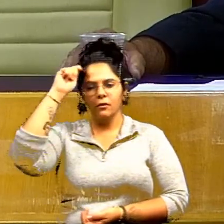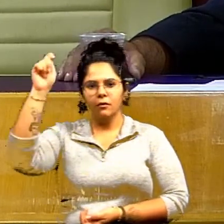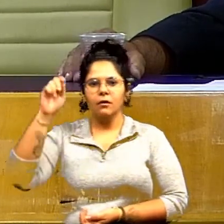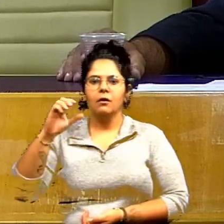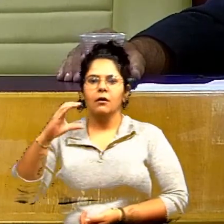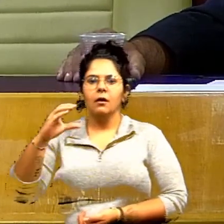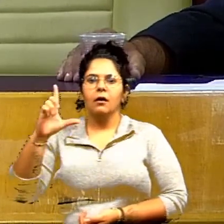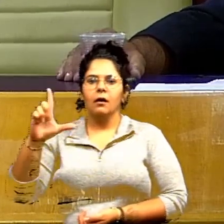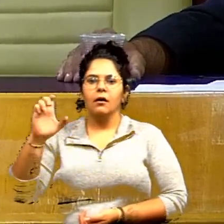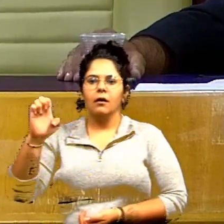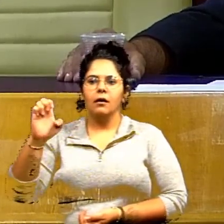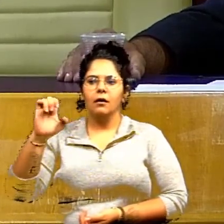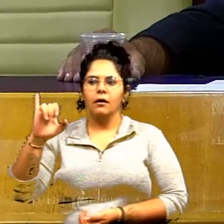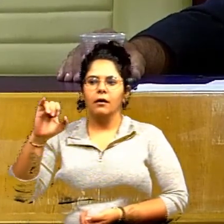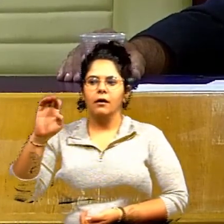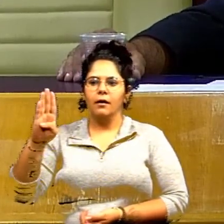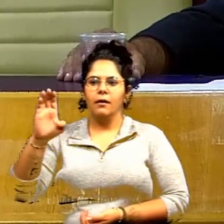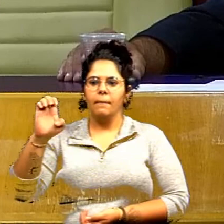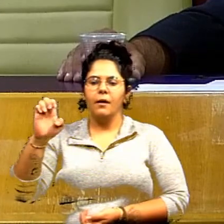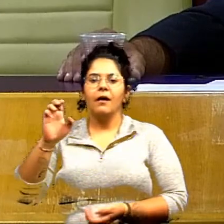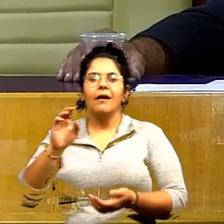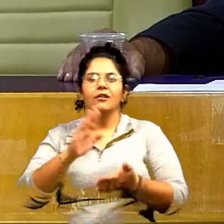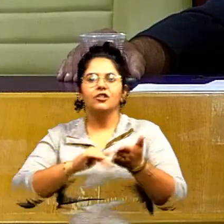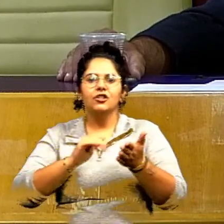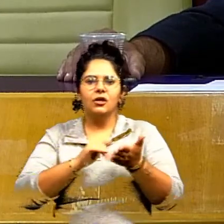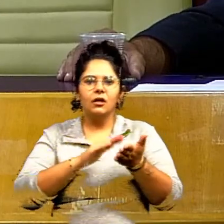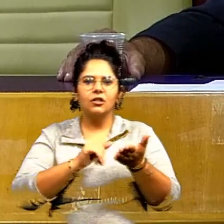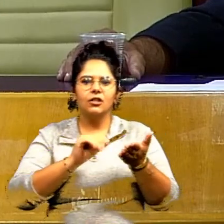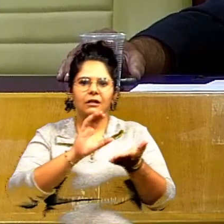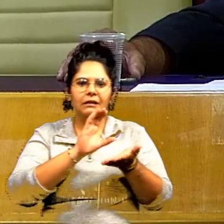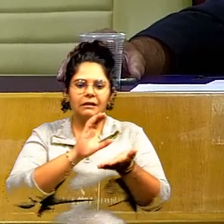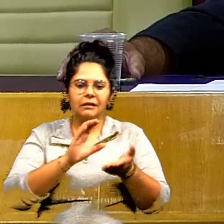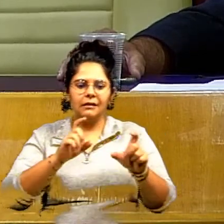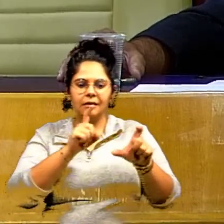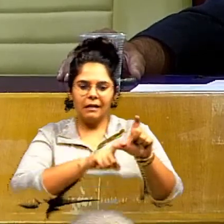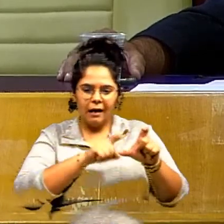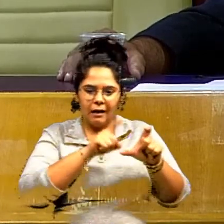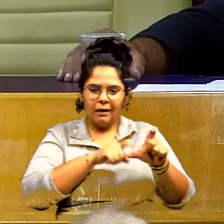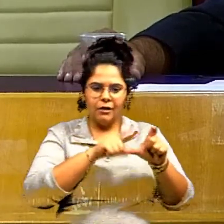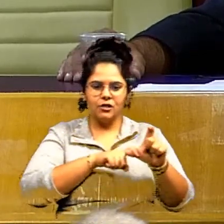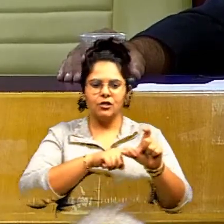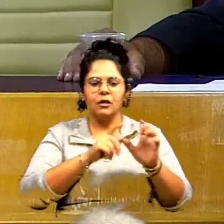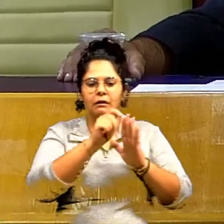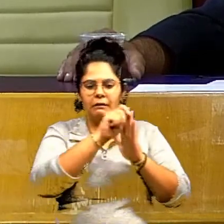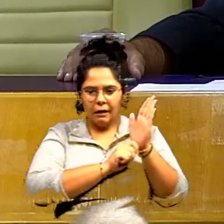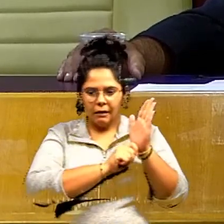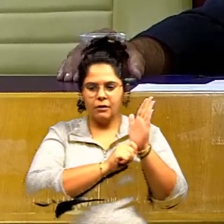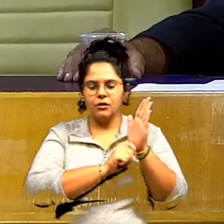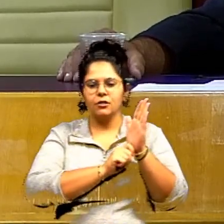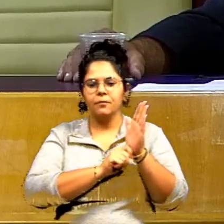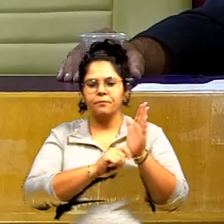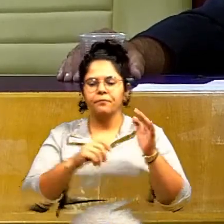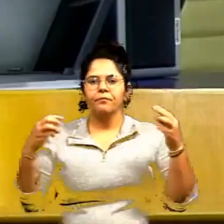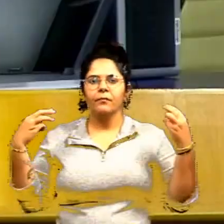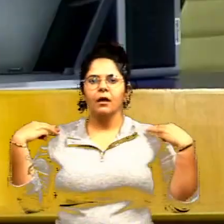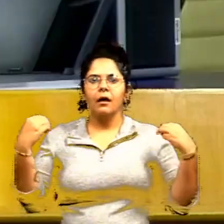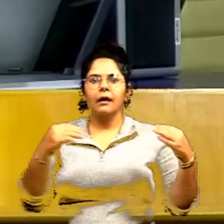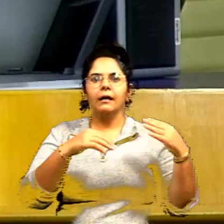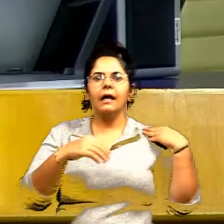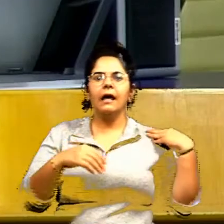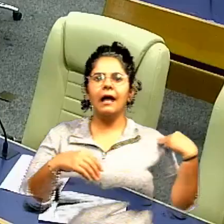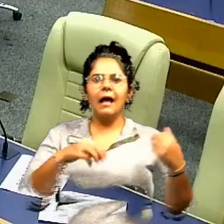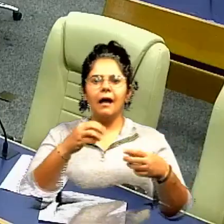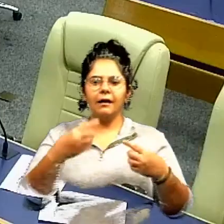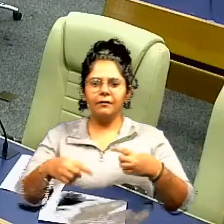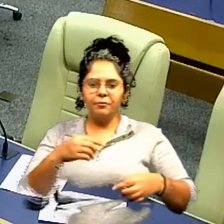expediente ao prefeito solicitando isenção de impostos taxas e tributos aos trabalhadores de transporte escolar está em discussão em discussão encerra discussão em